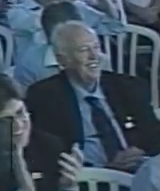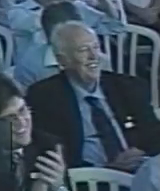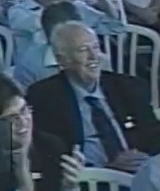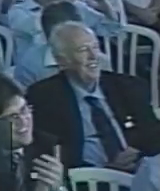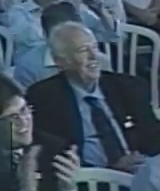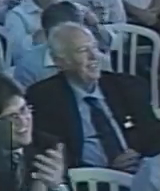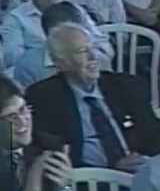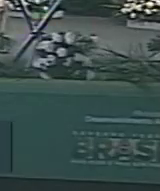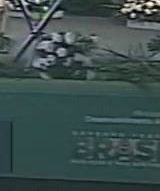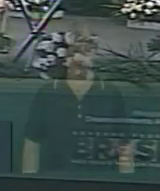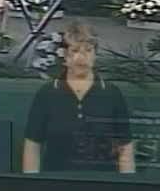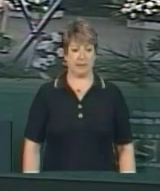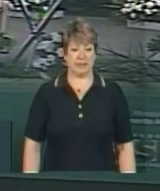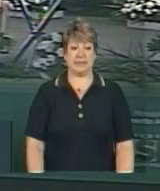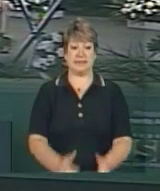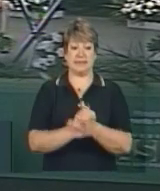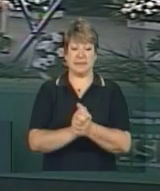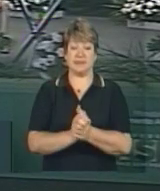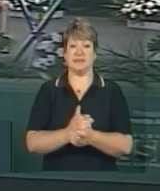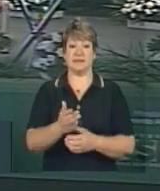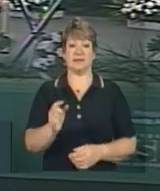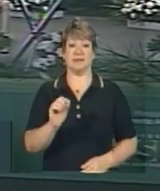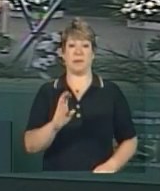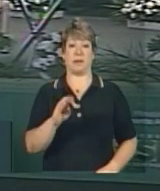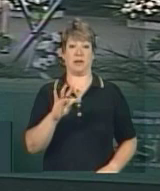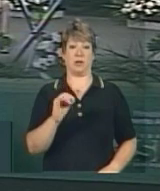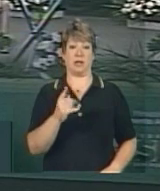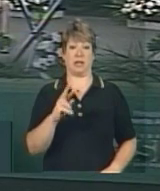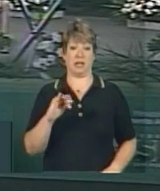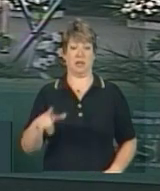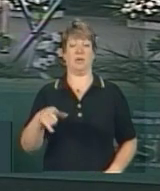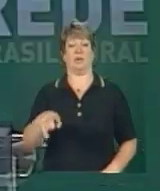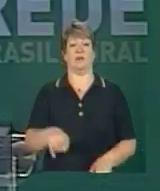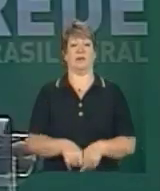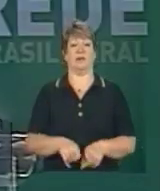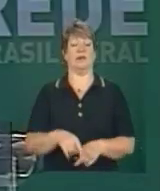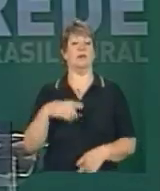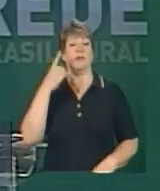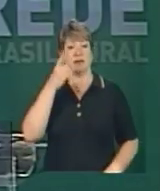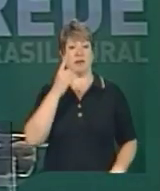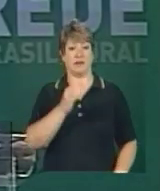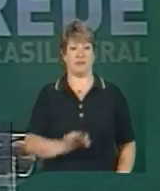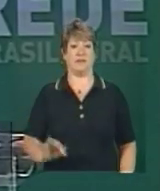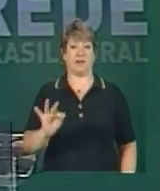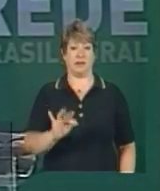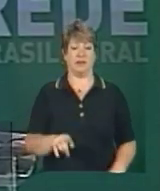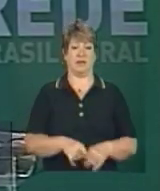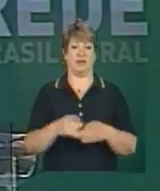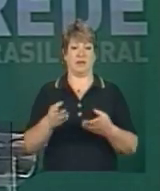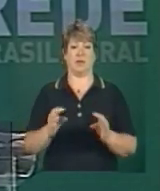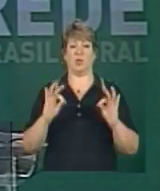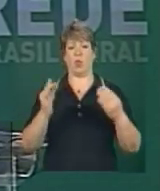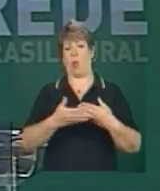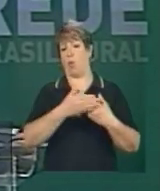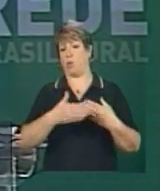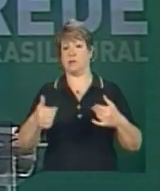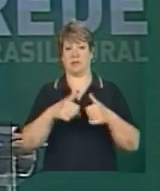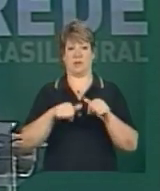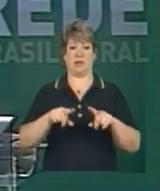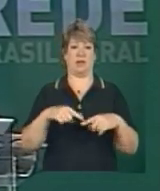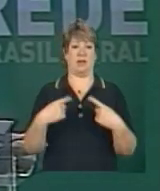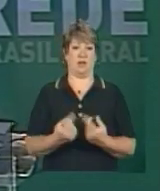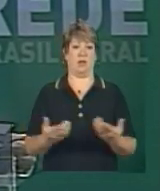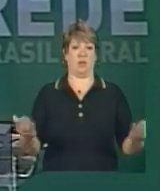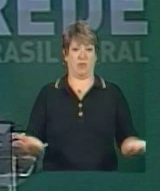Saudar o vice-governador do estado do Rio Grande do Sul, Beto Gril, deputado federal Elvino Bongás, em seu nome, todos os deputados federais e deputadas